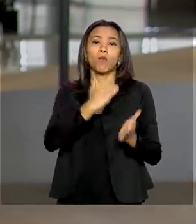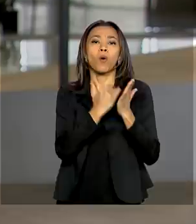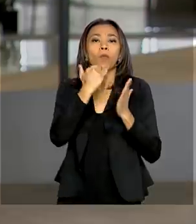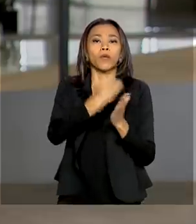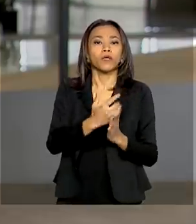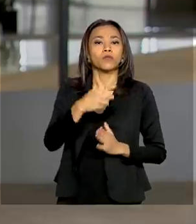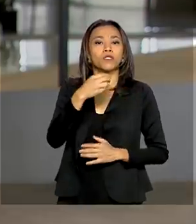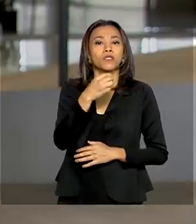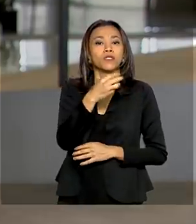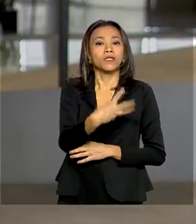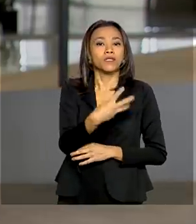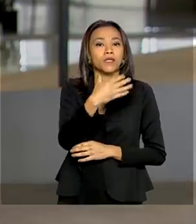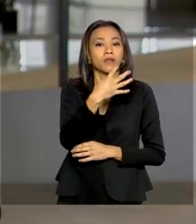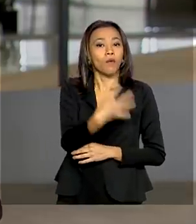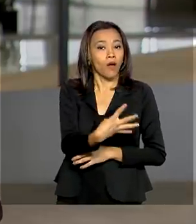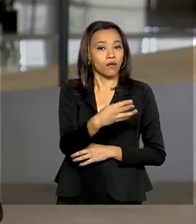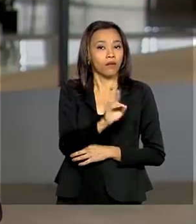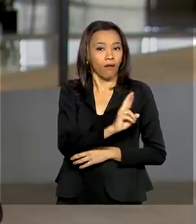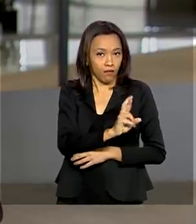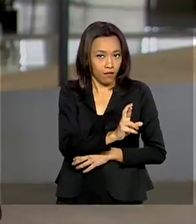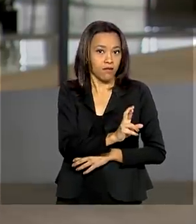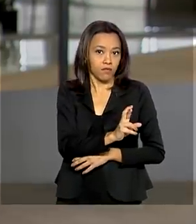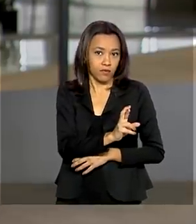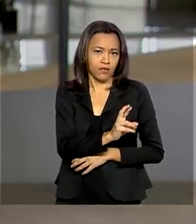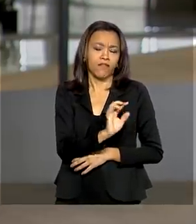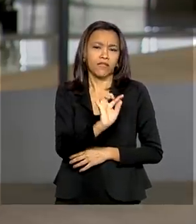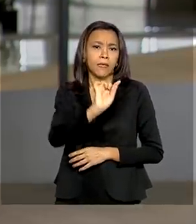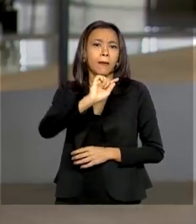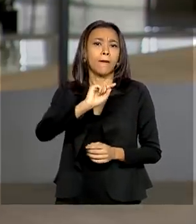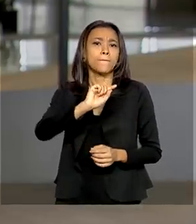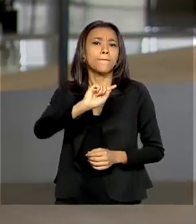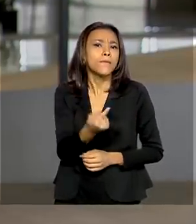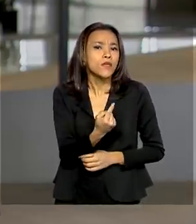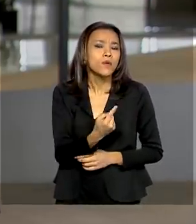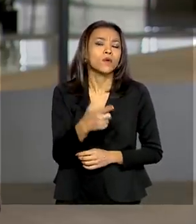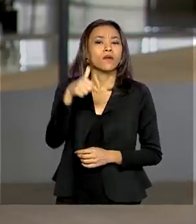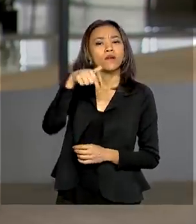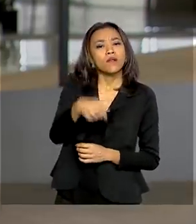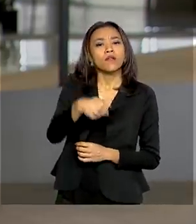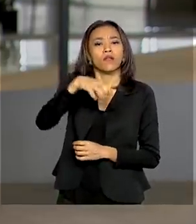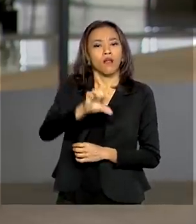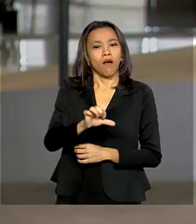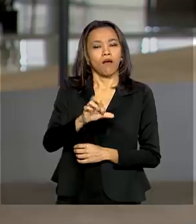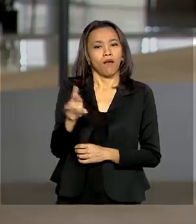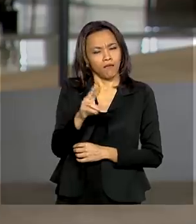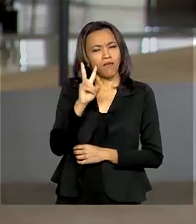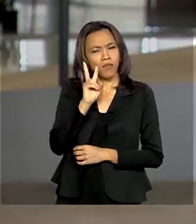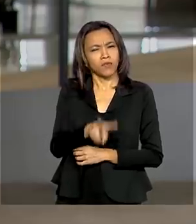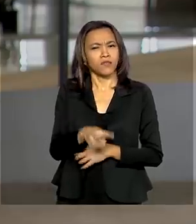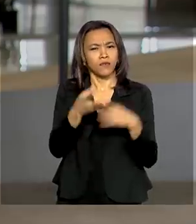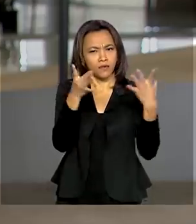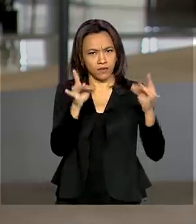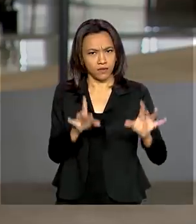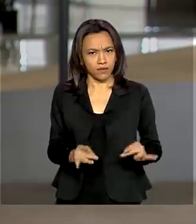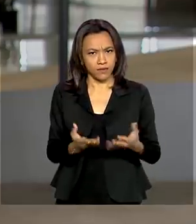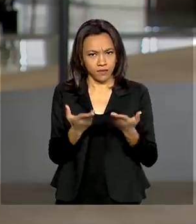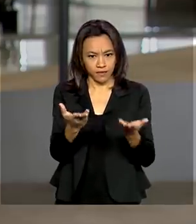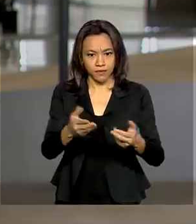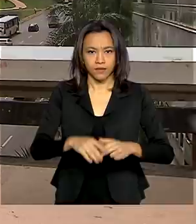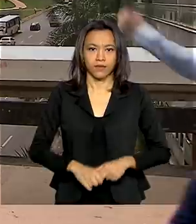O valor no ano que vem deve ficar em R$ 1.079. Vamos ver mais detalhes na reportagem.